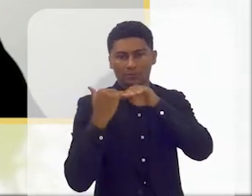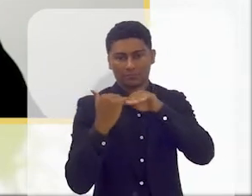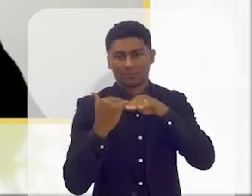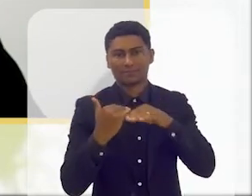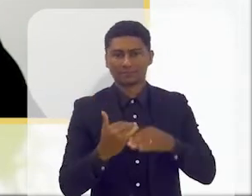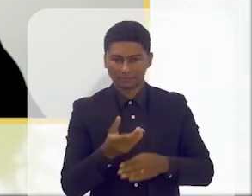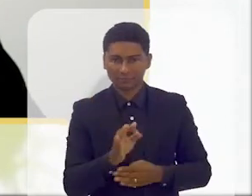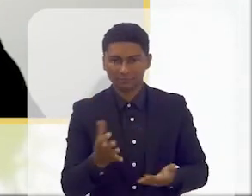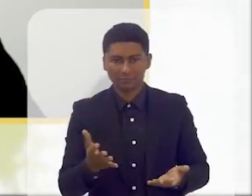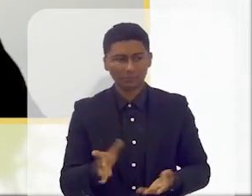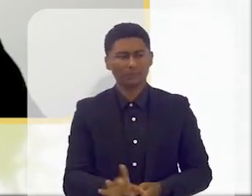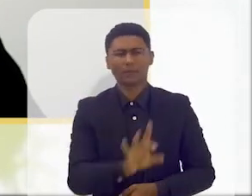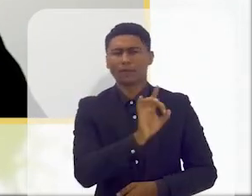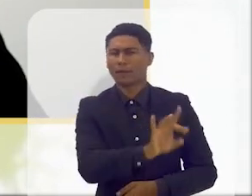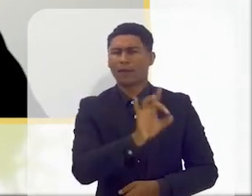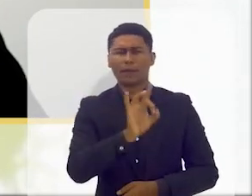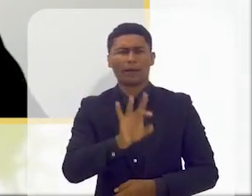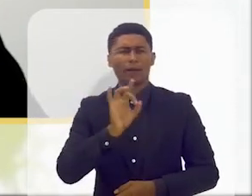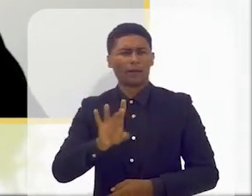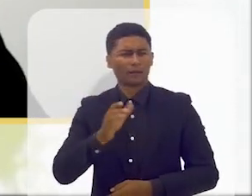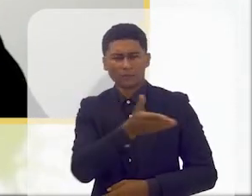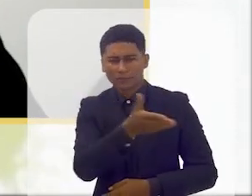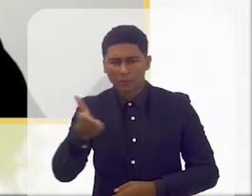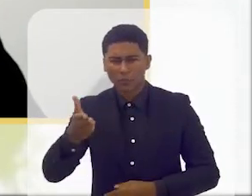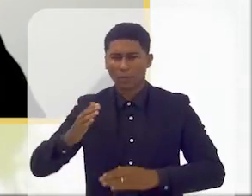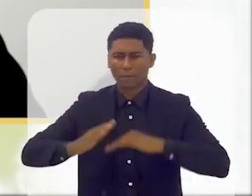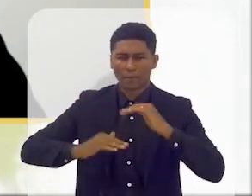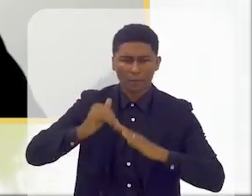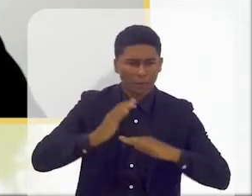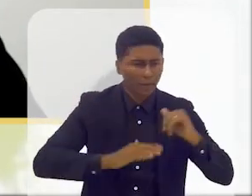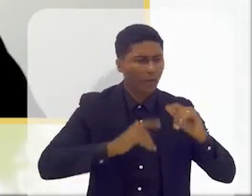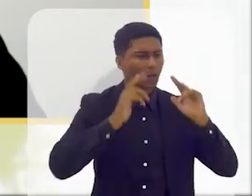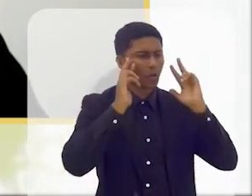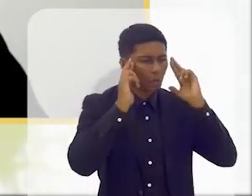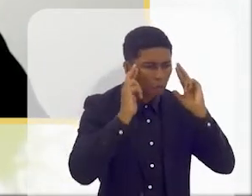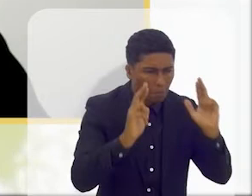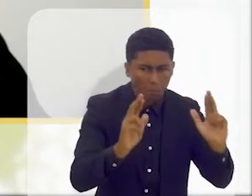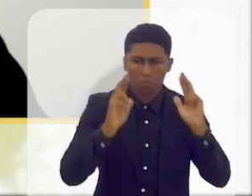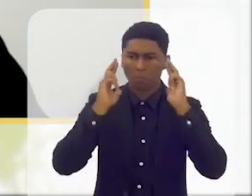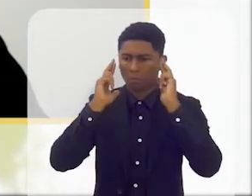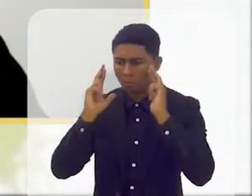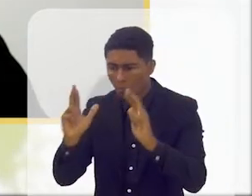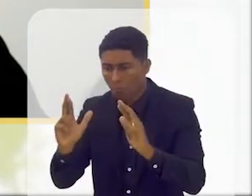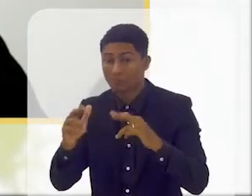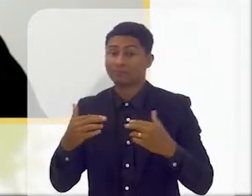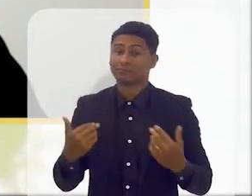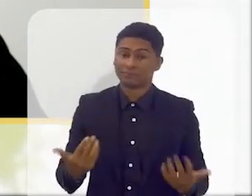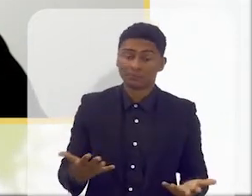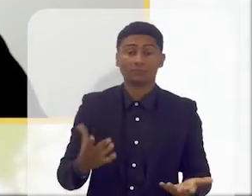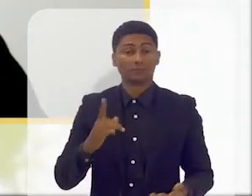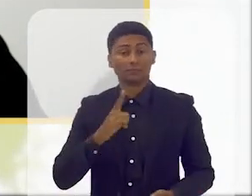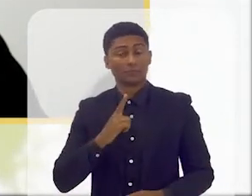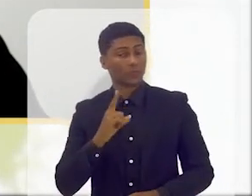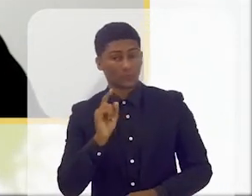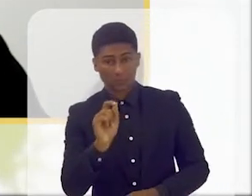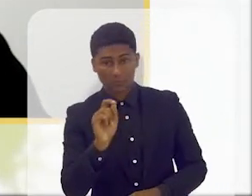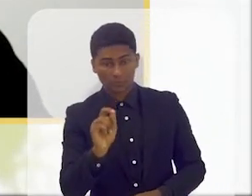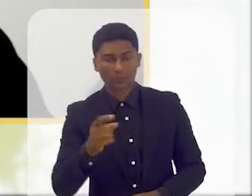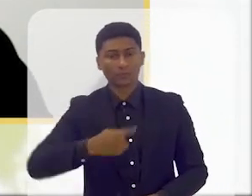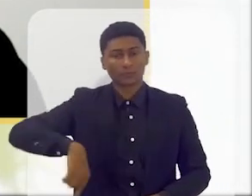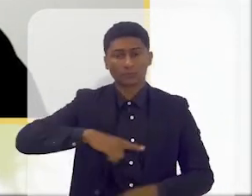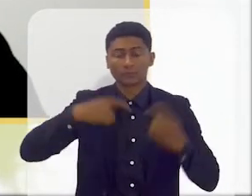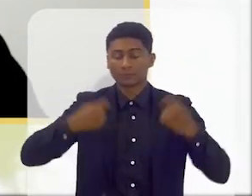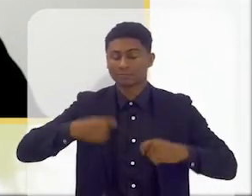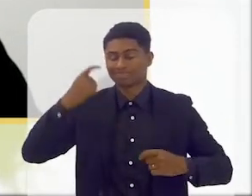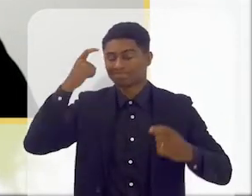consiga responder a cada um de acordo com as suas capacidades. E isso leva-nos para uma outra questão que é, nós temos que